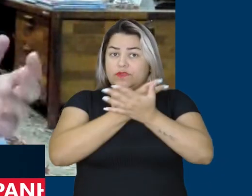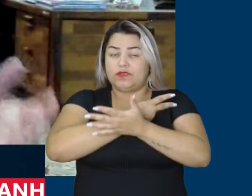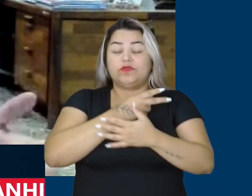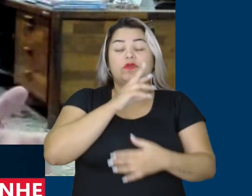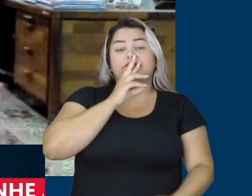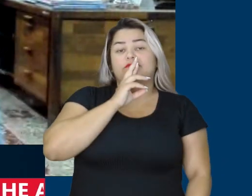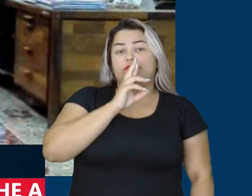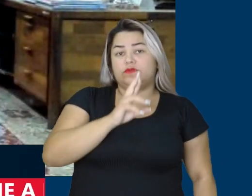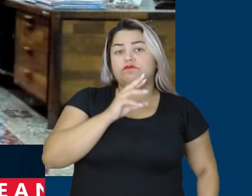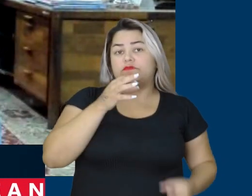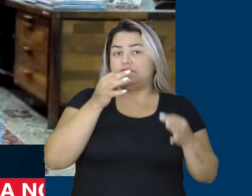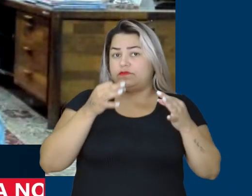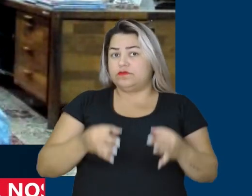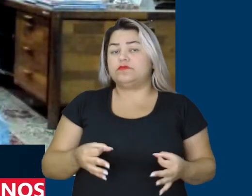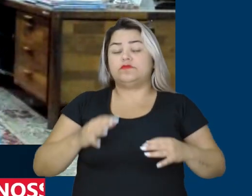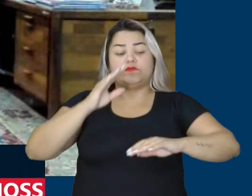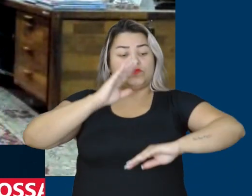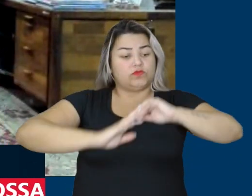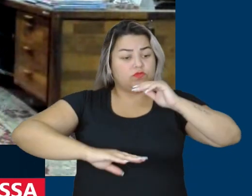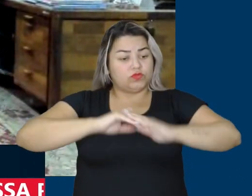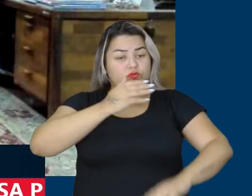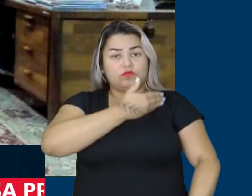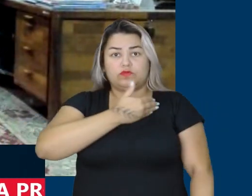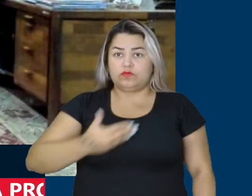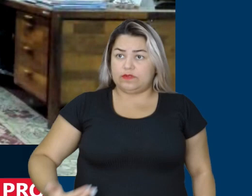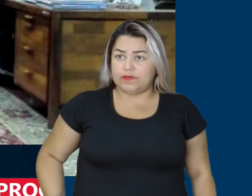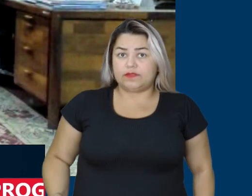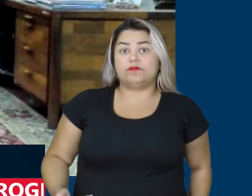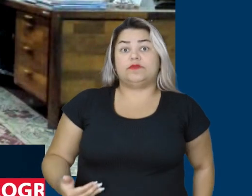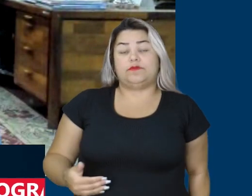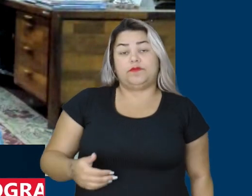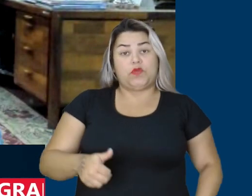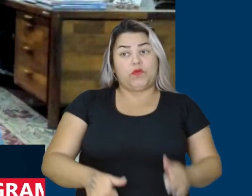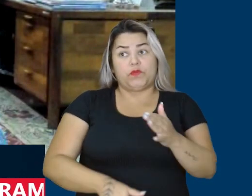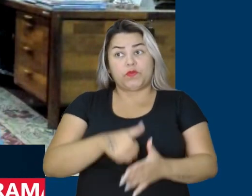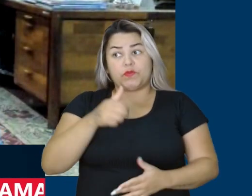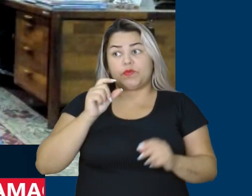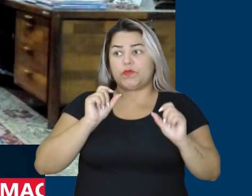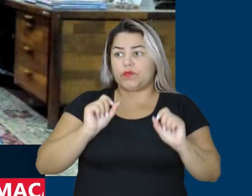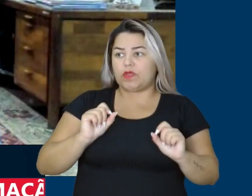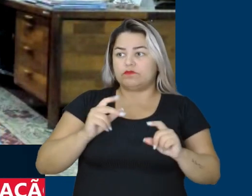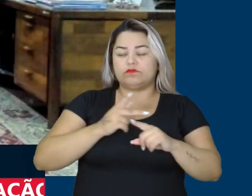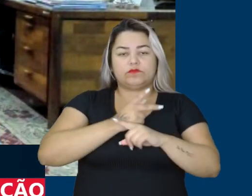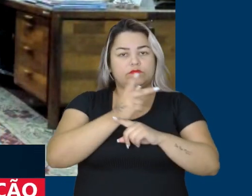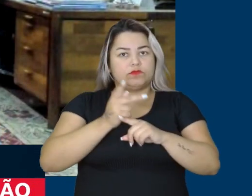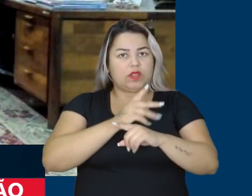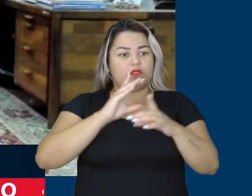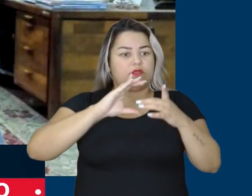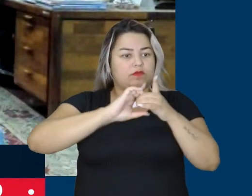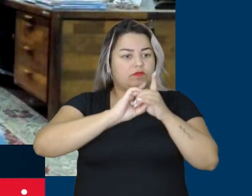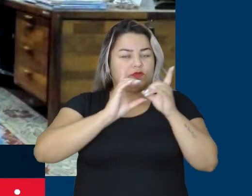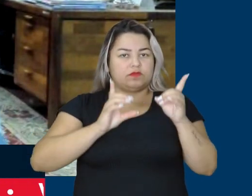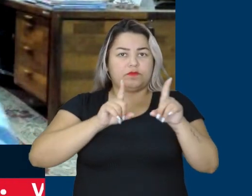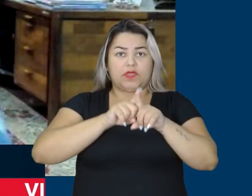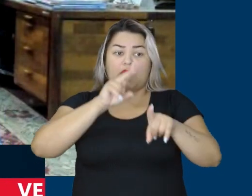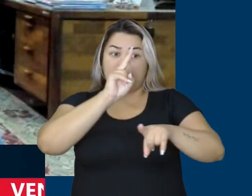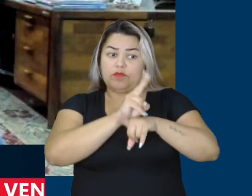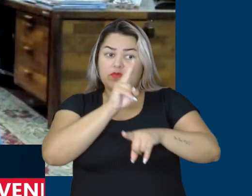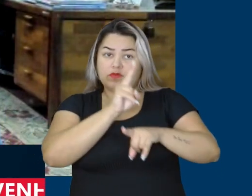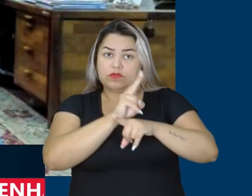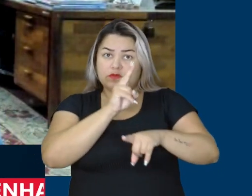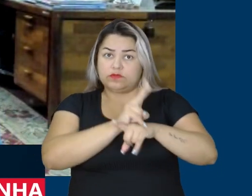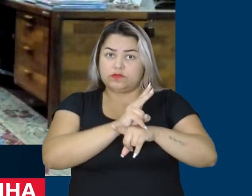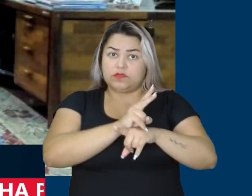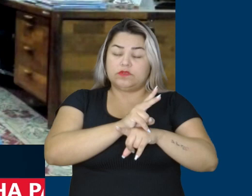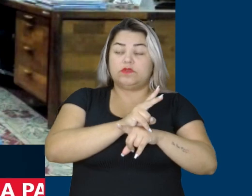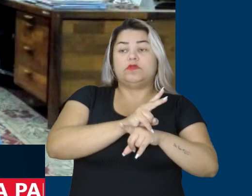concreto das ações de governo e dos esforços de governo. Primeiro, do resgate da democracia, a defesa das